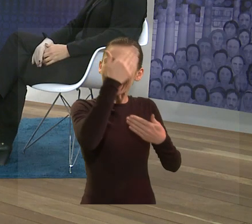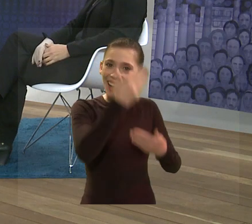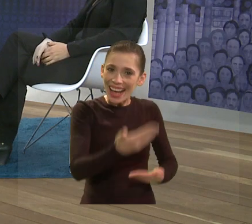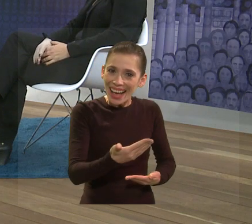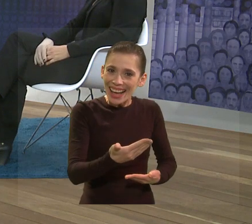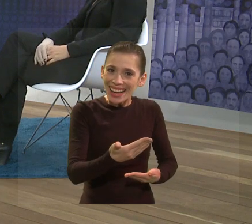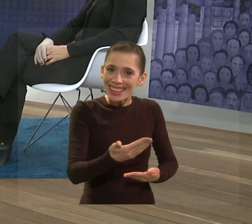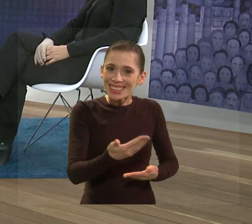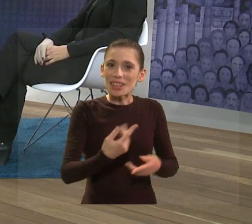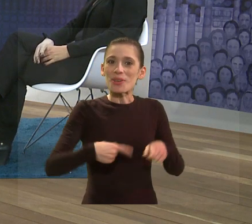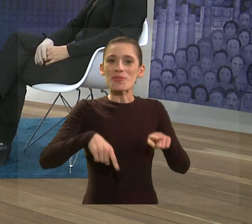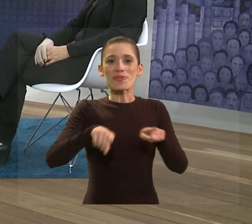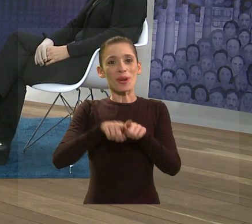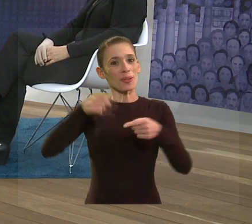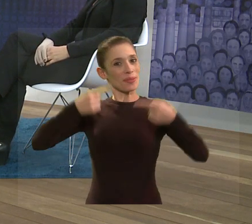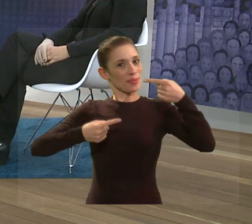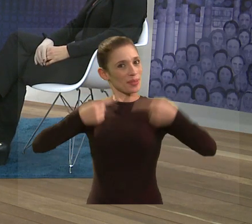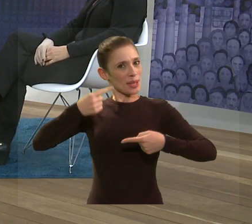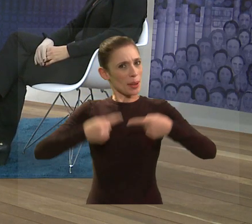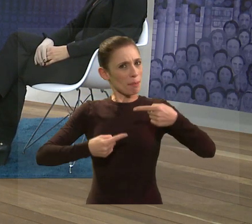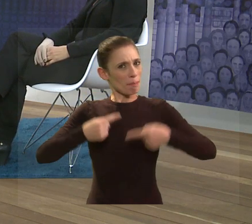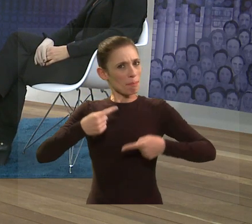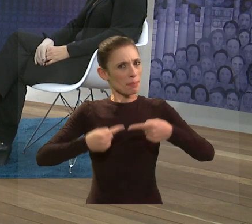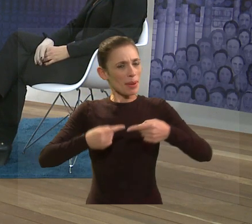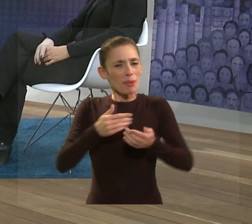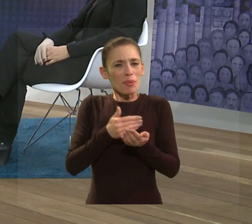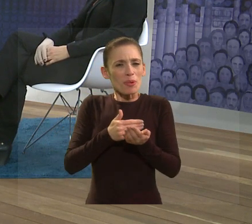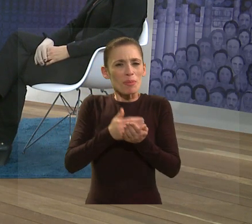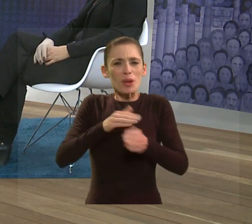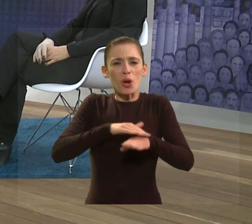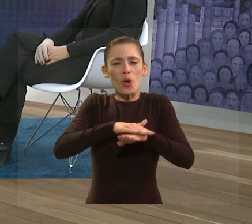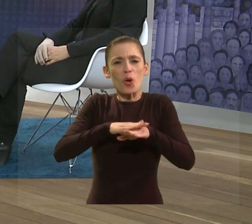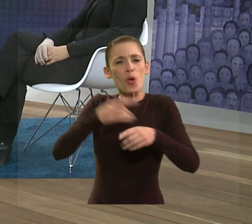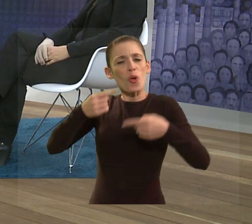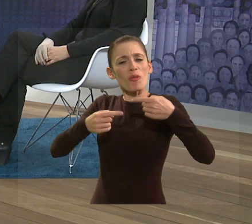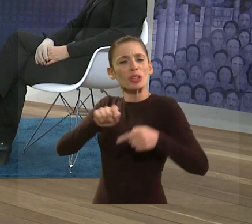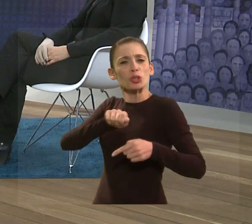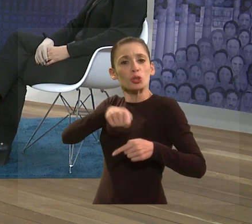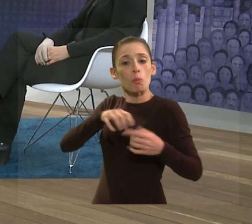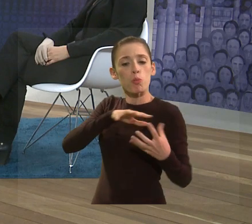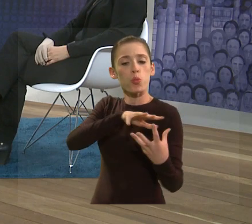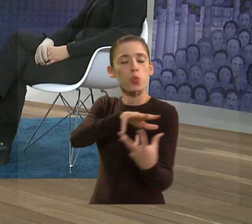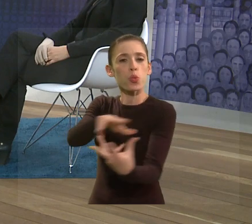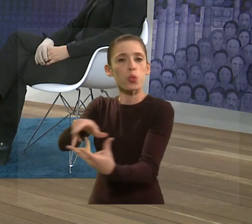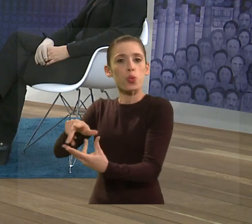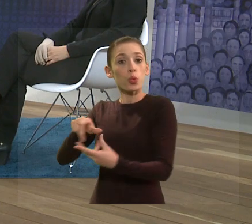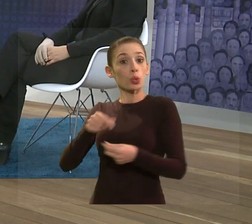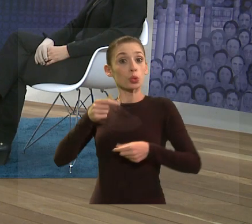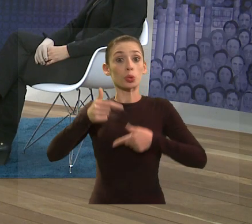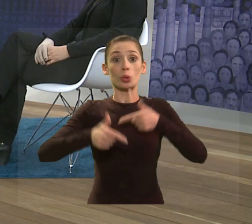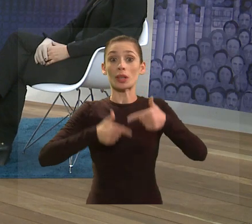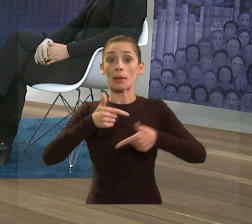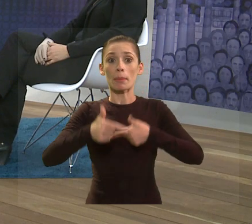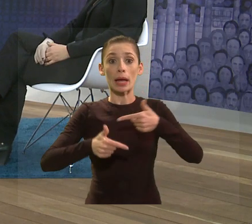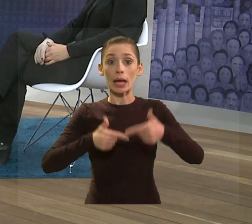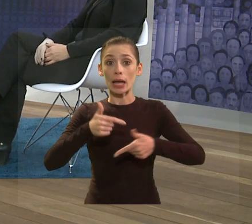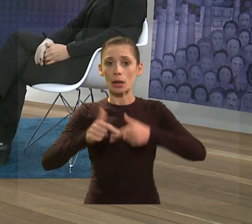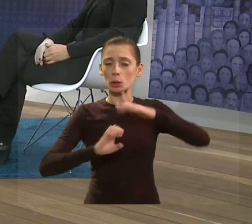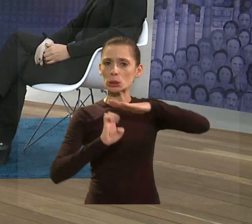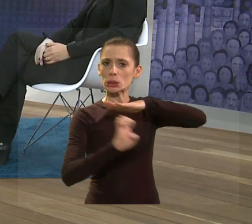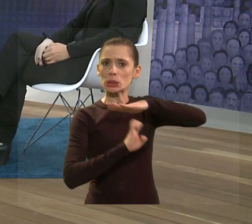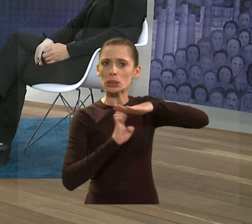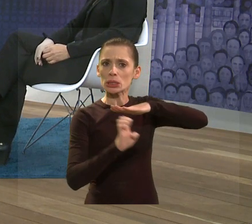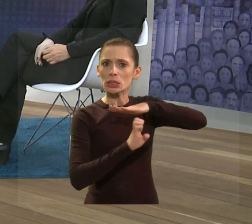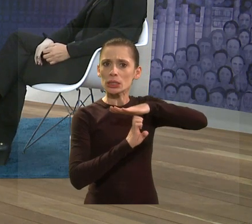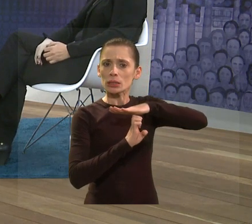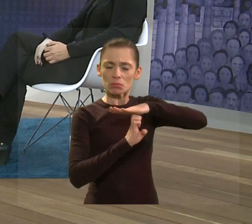no segundo bloco. Gostaria de começar falando novamente sobre essa questão do mundo do trabalho, né, quais são as